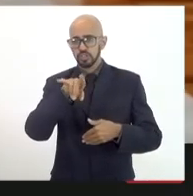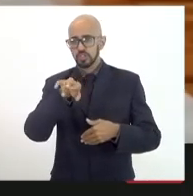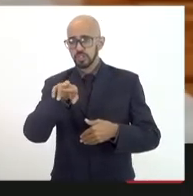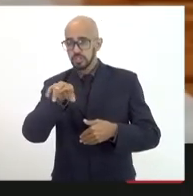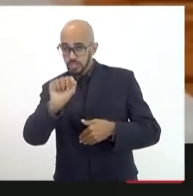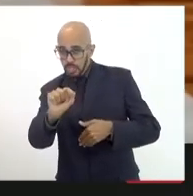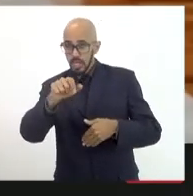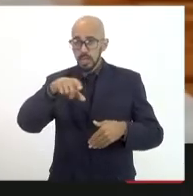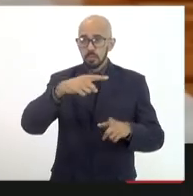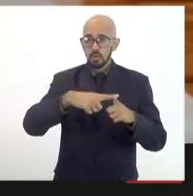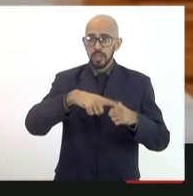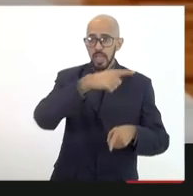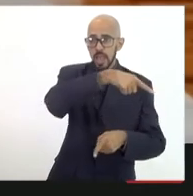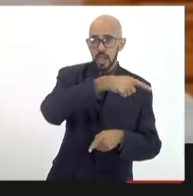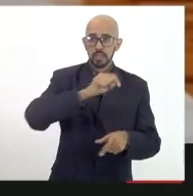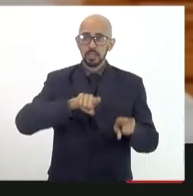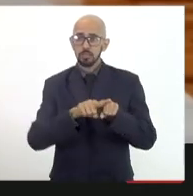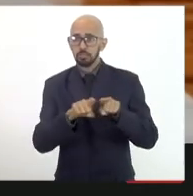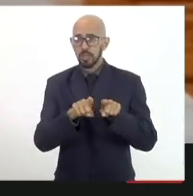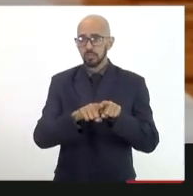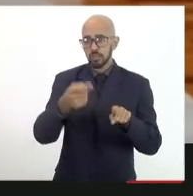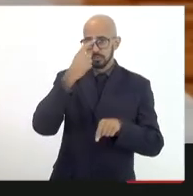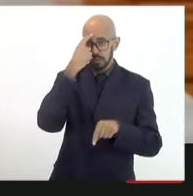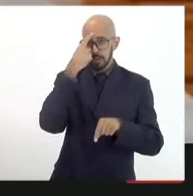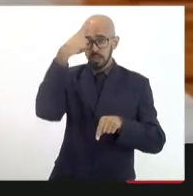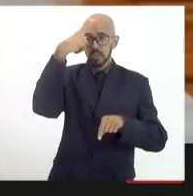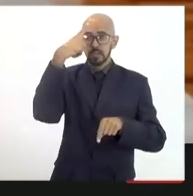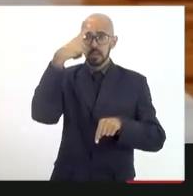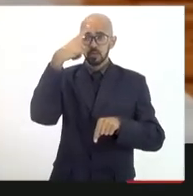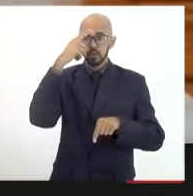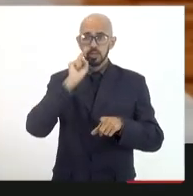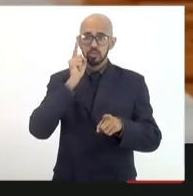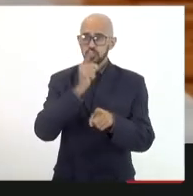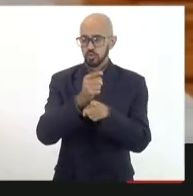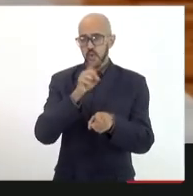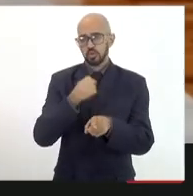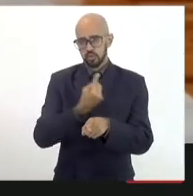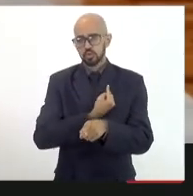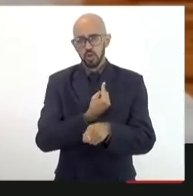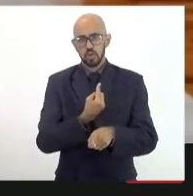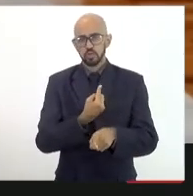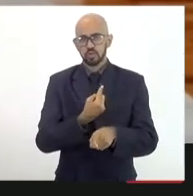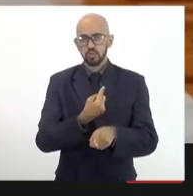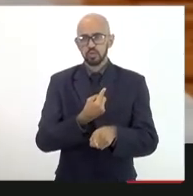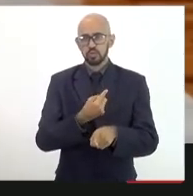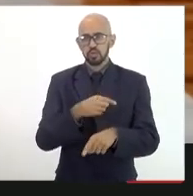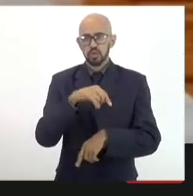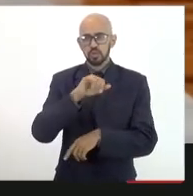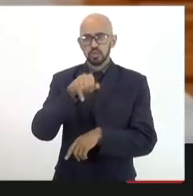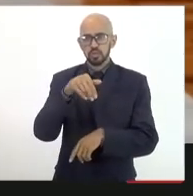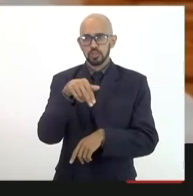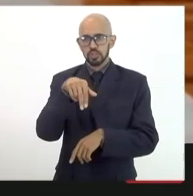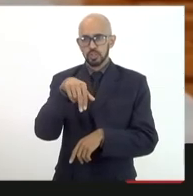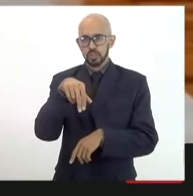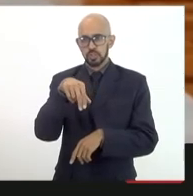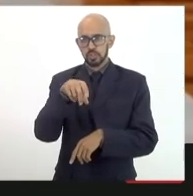das idealizadoras desses encontros nossos lá atrás Jandira e Freixo